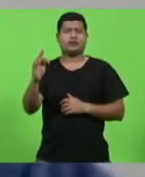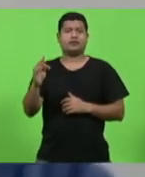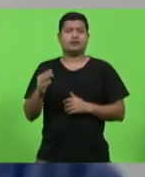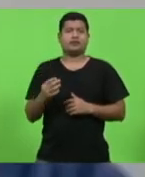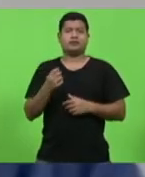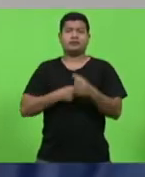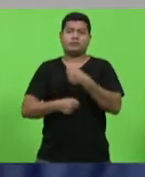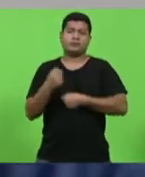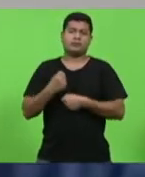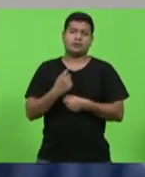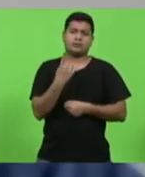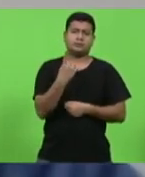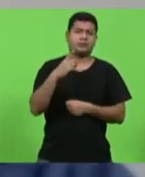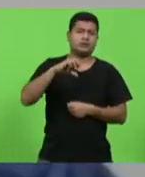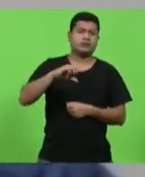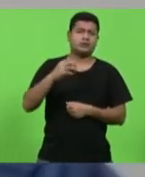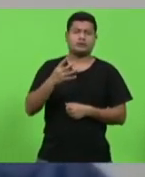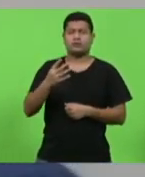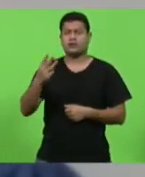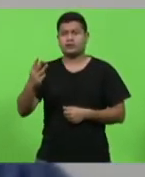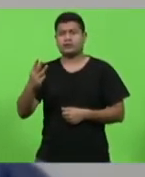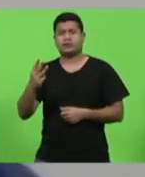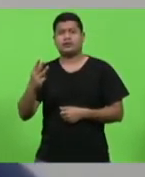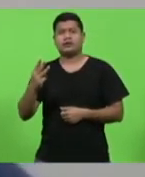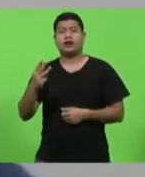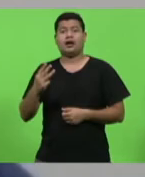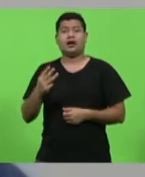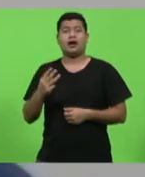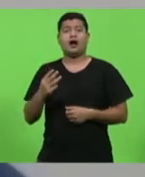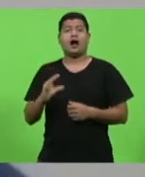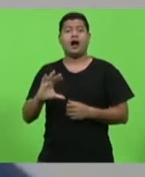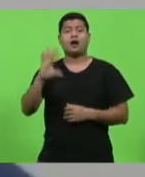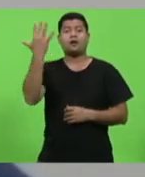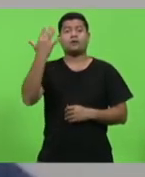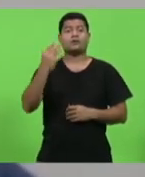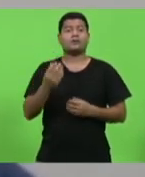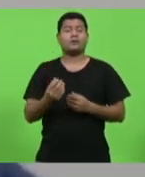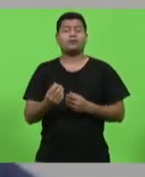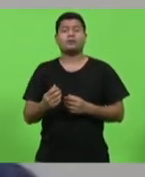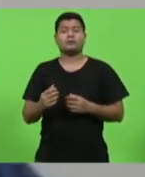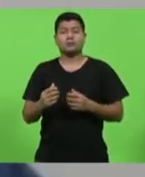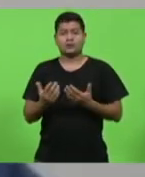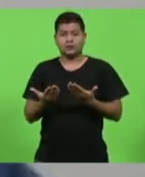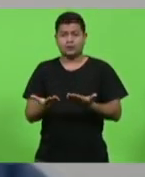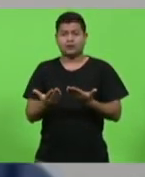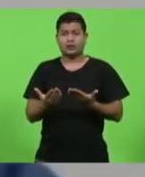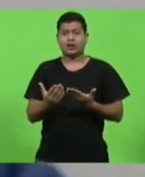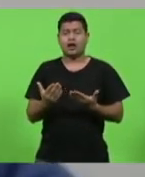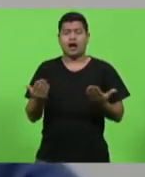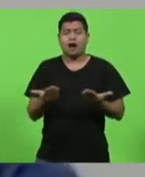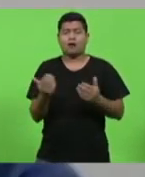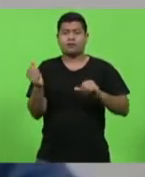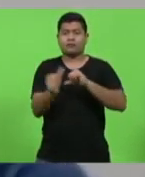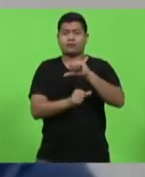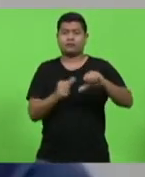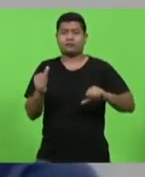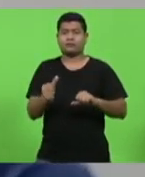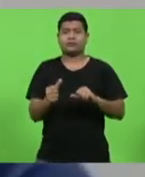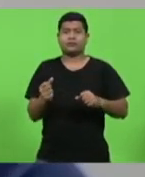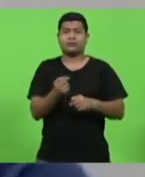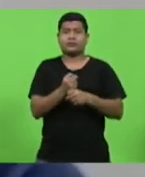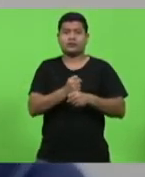1943 foi a reforma trabalhista que completa quatro